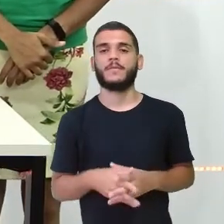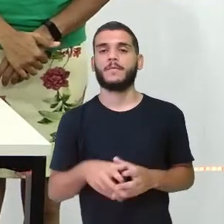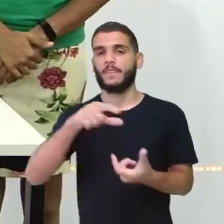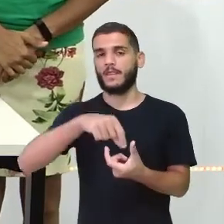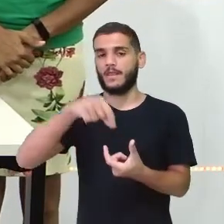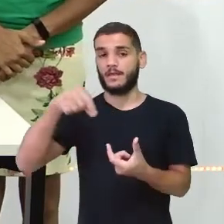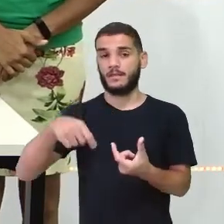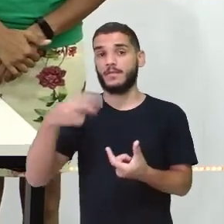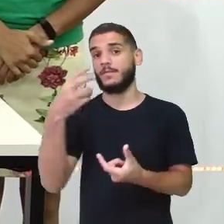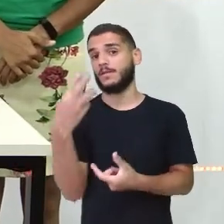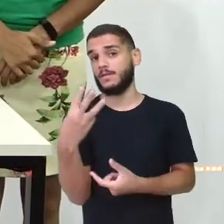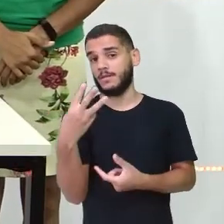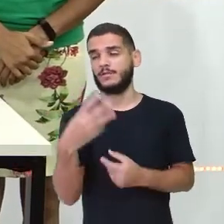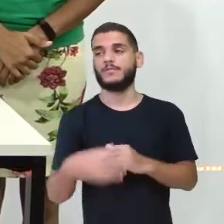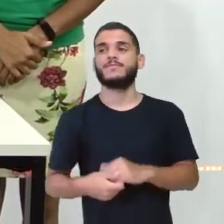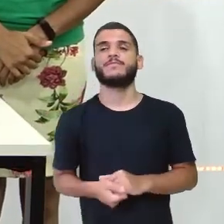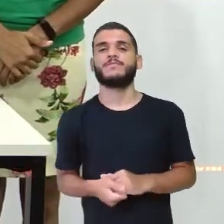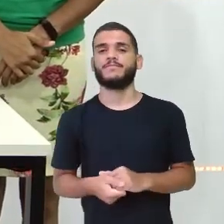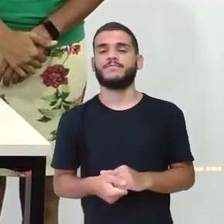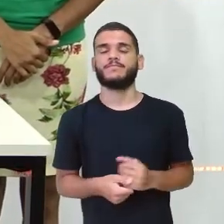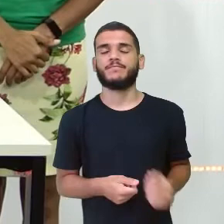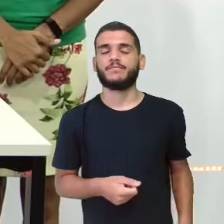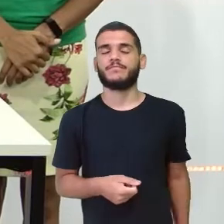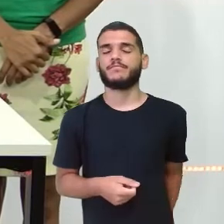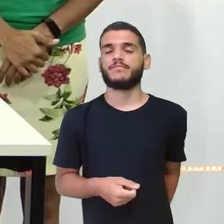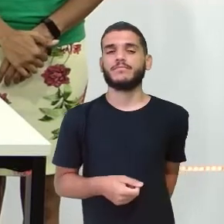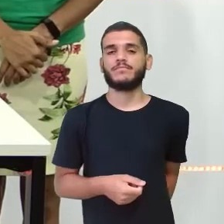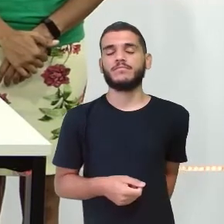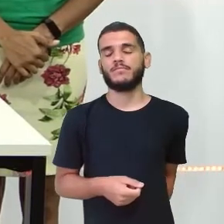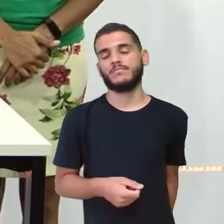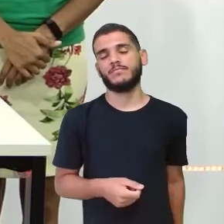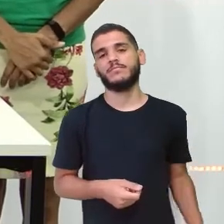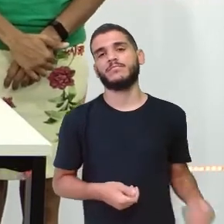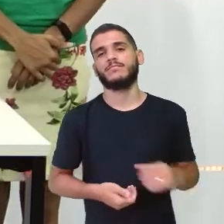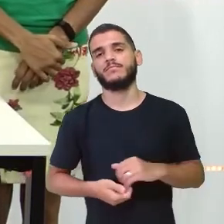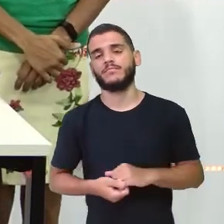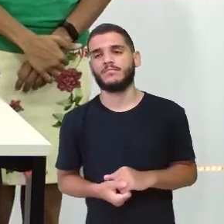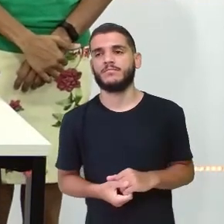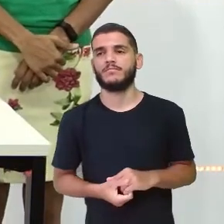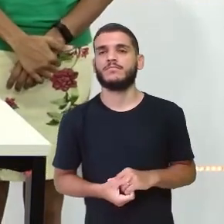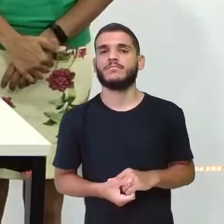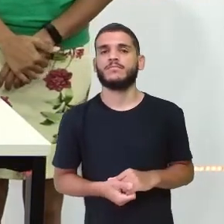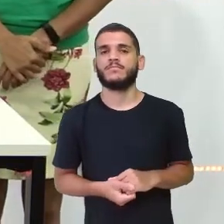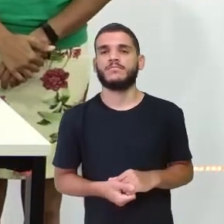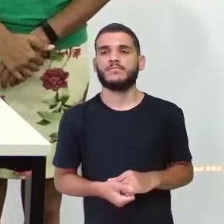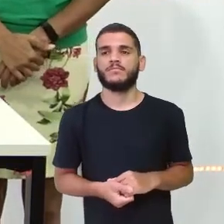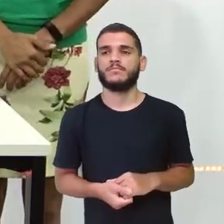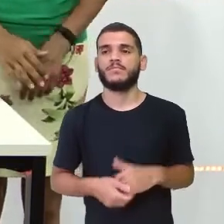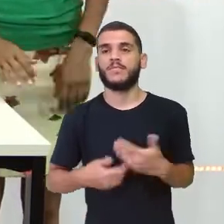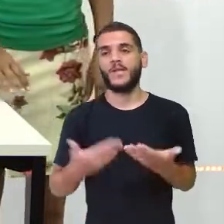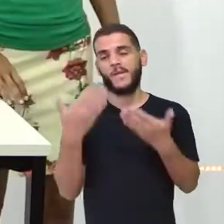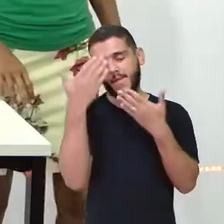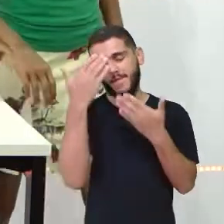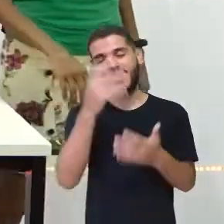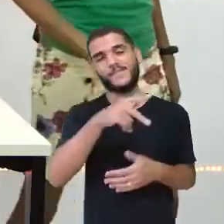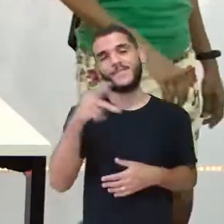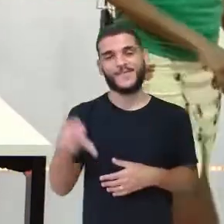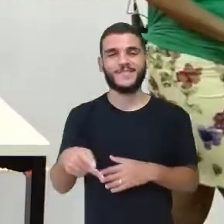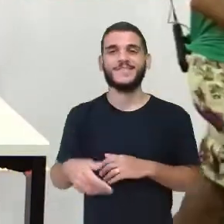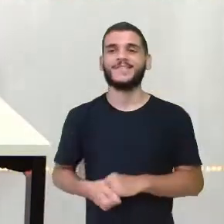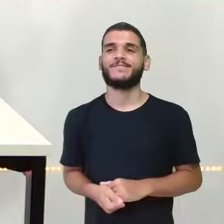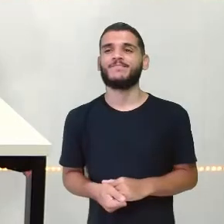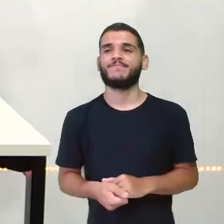sílabas. E as sílabas têm o mesmo padrão, não isso? Isso. Uma vogal. Uma consolante e uma vogal. Muito obrigada, professora Josi. De nada.